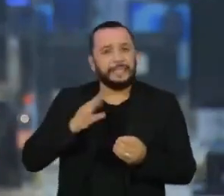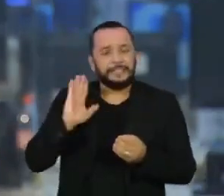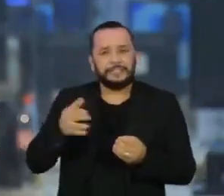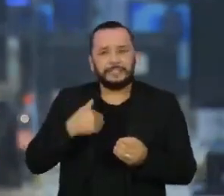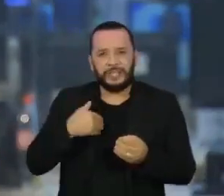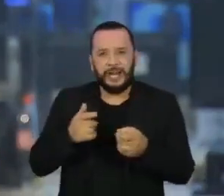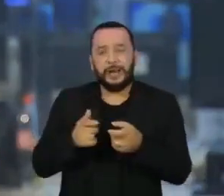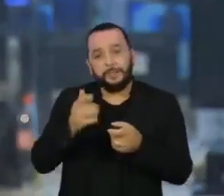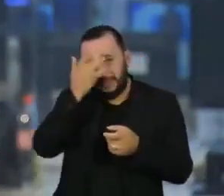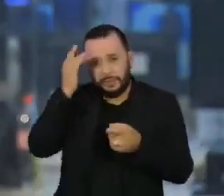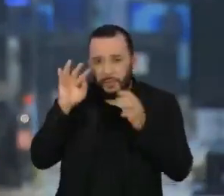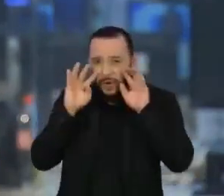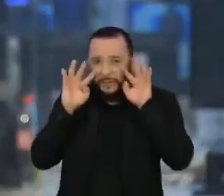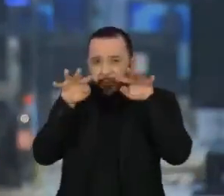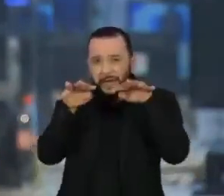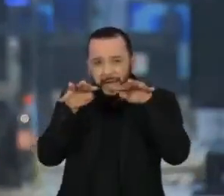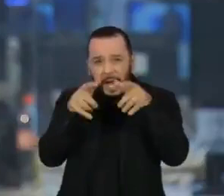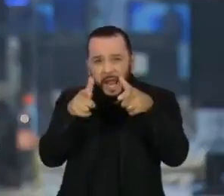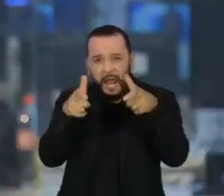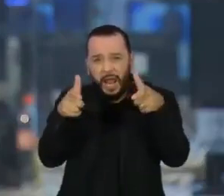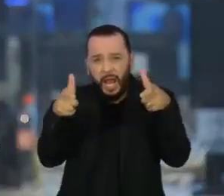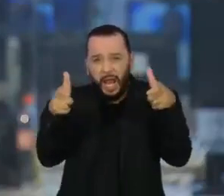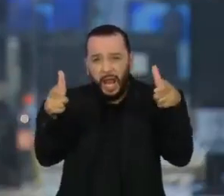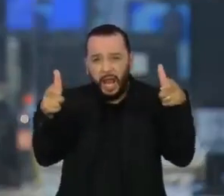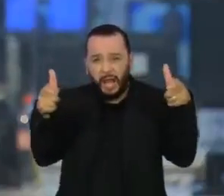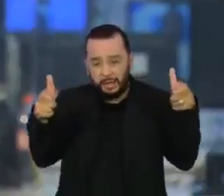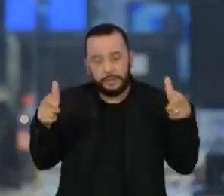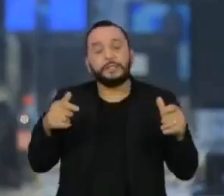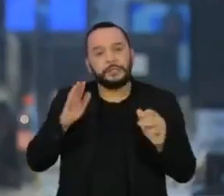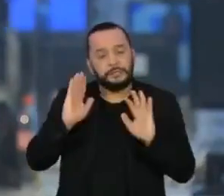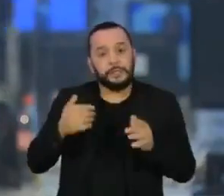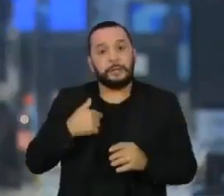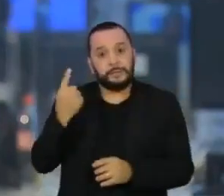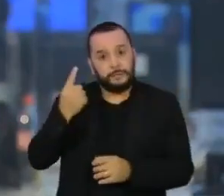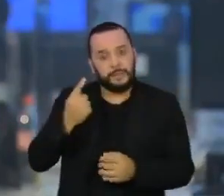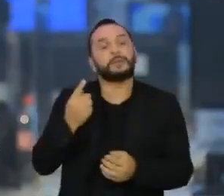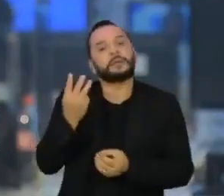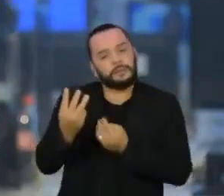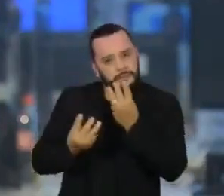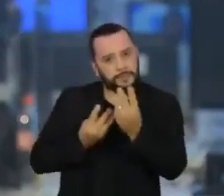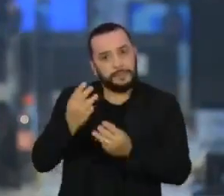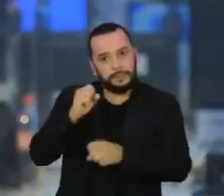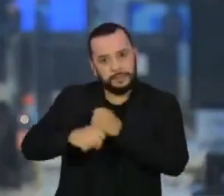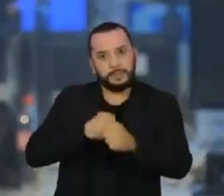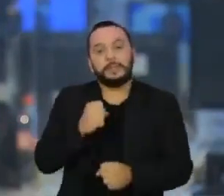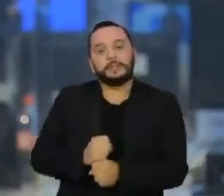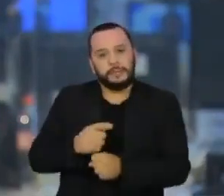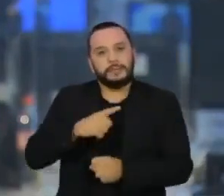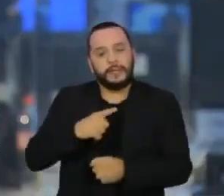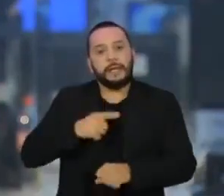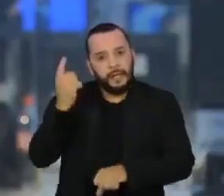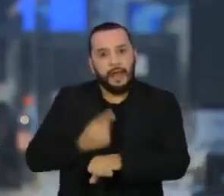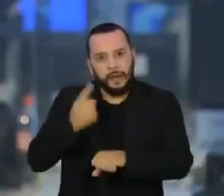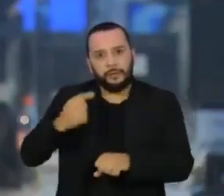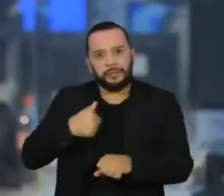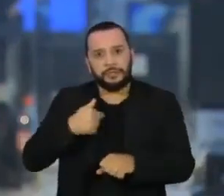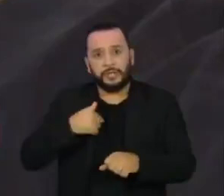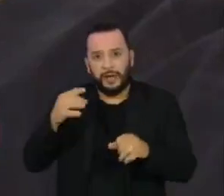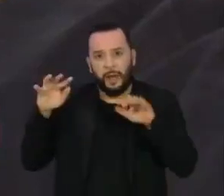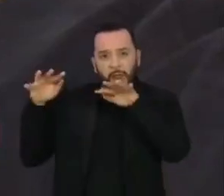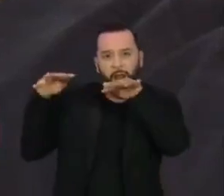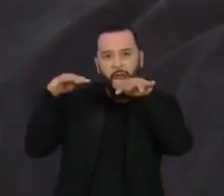No primeiro trimestre deste ano, a TV Cultura alcançou recordes de audiência e seguidores nas redes sociais.